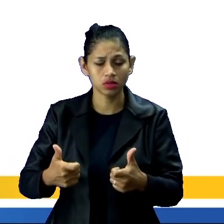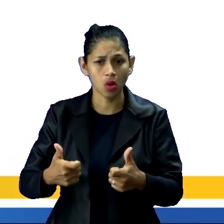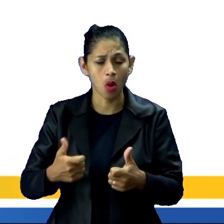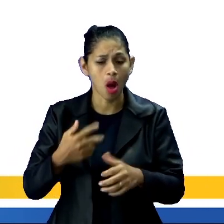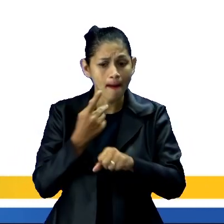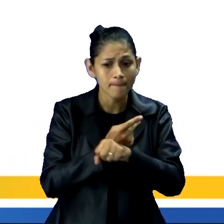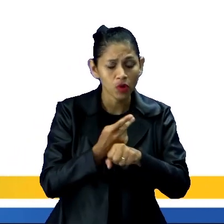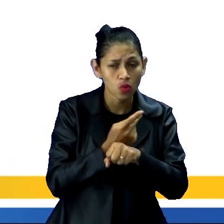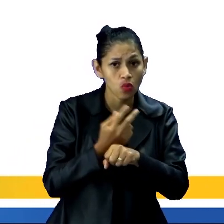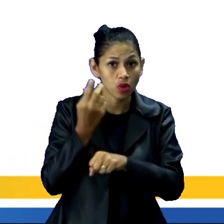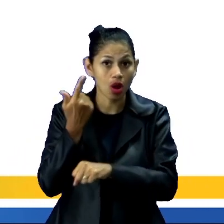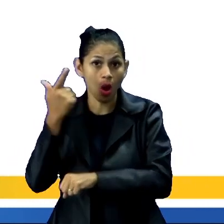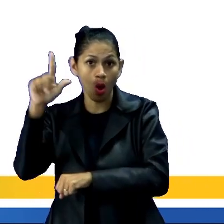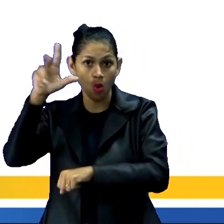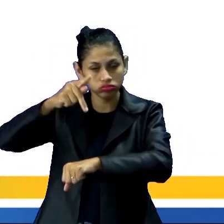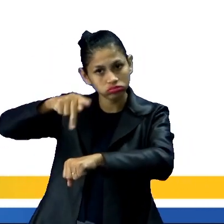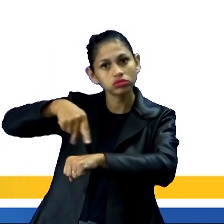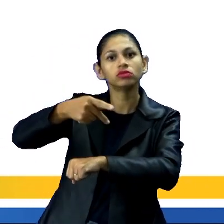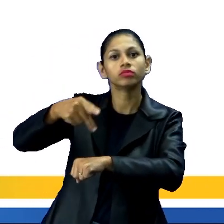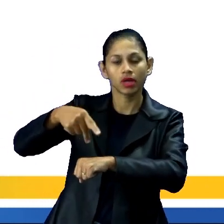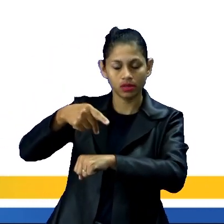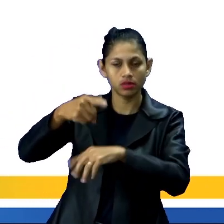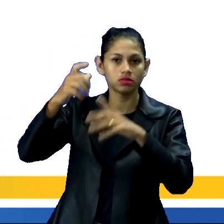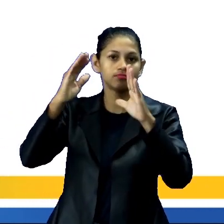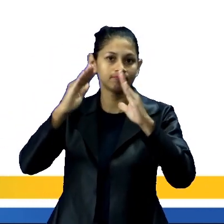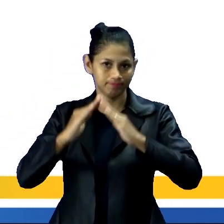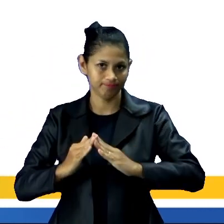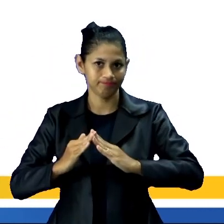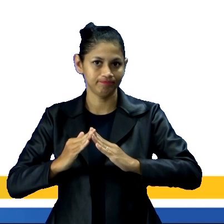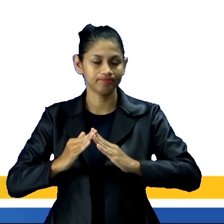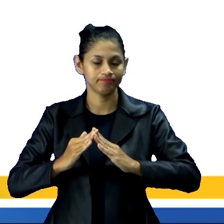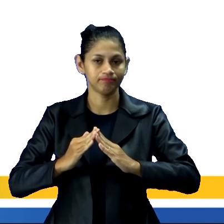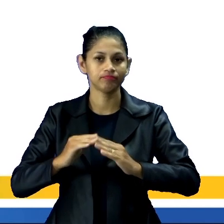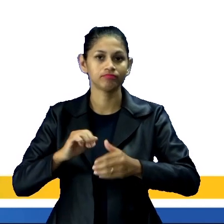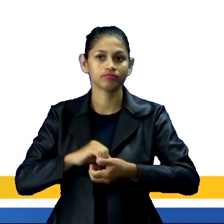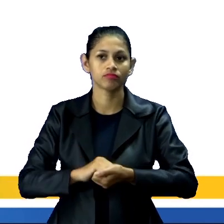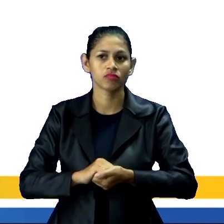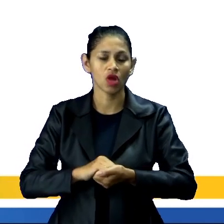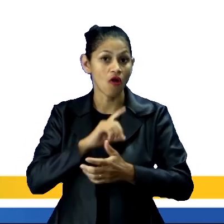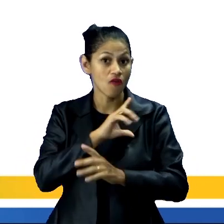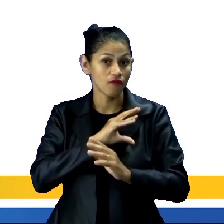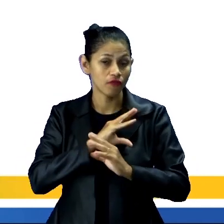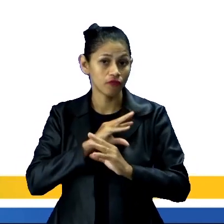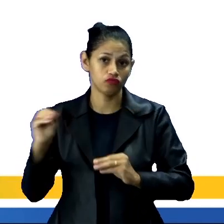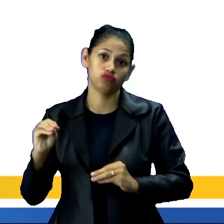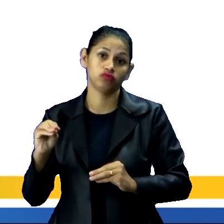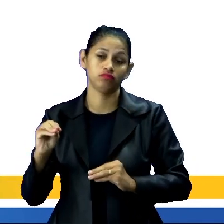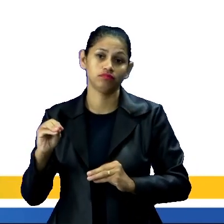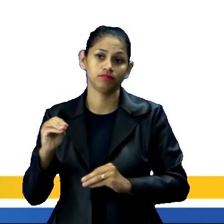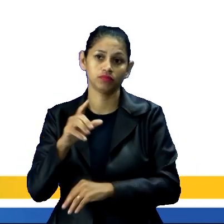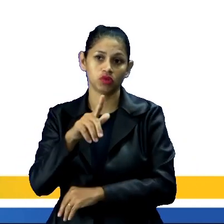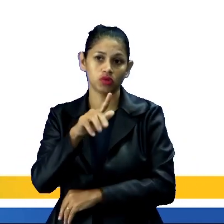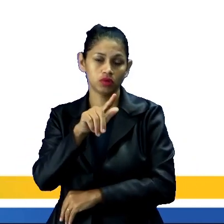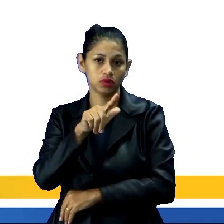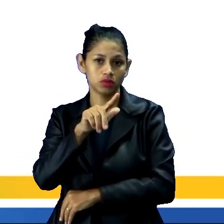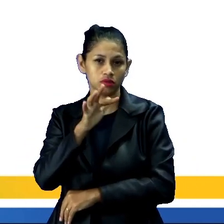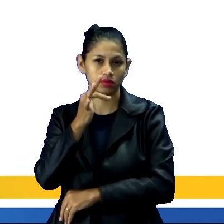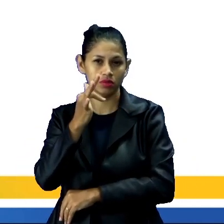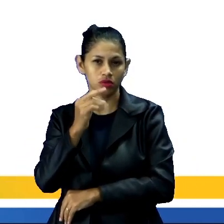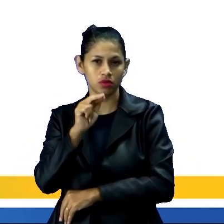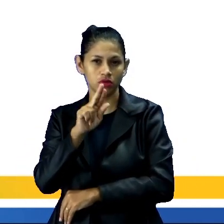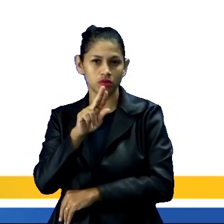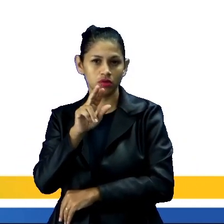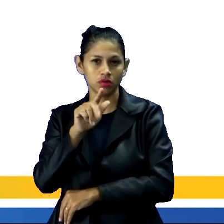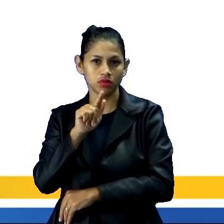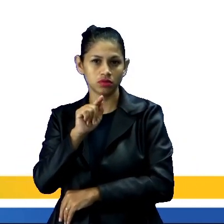de segurança em outros países, fugindo da guerra. E dessas perseguições, muitas vezes, levam a morte e outros sofrimentos físicos